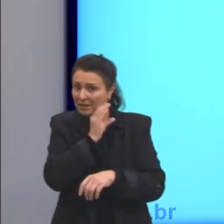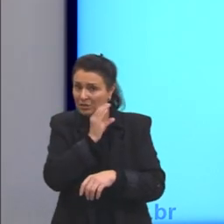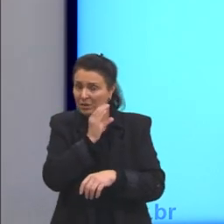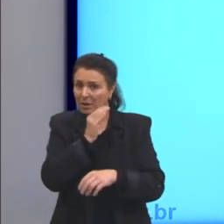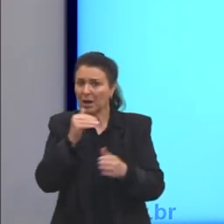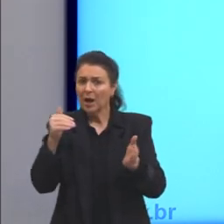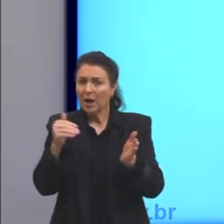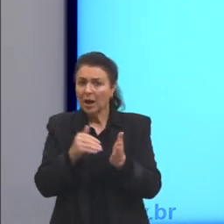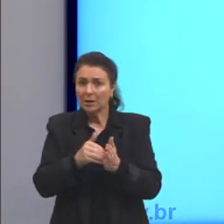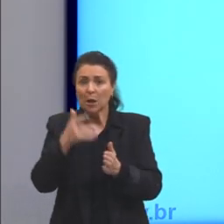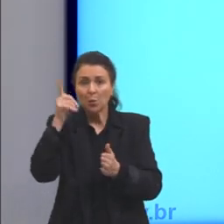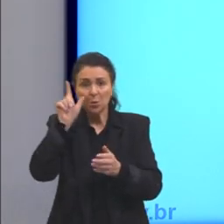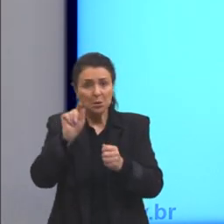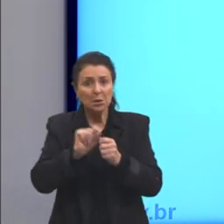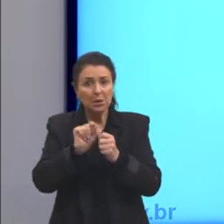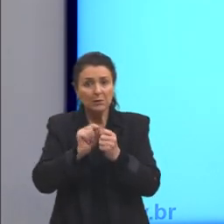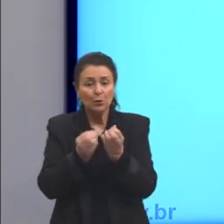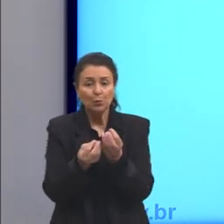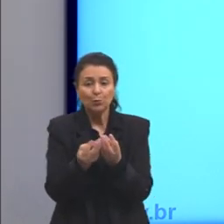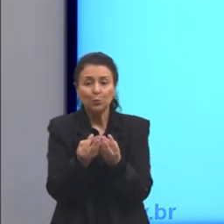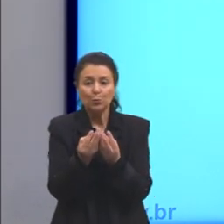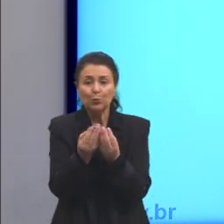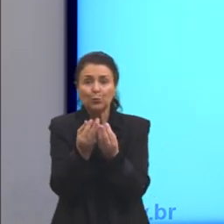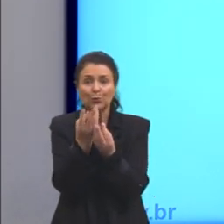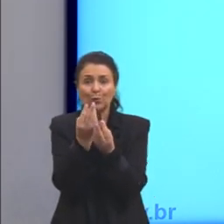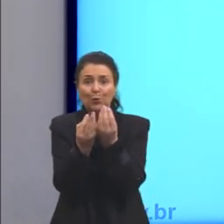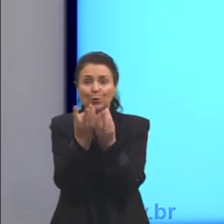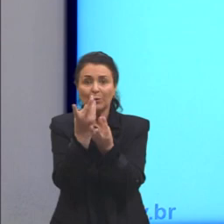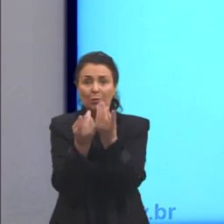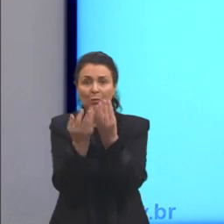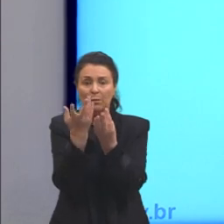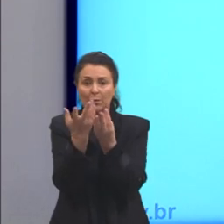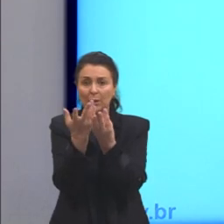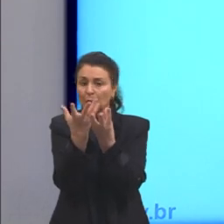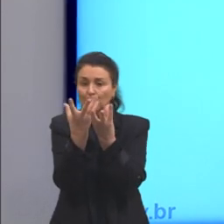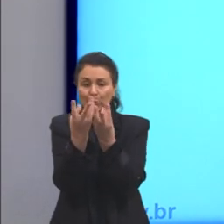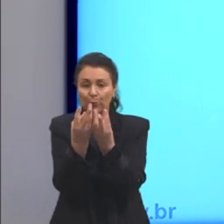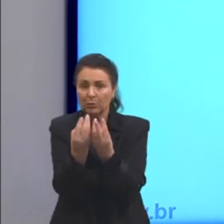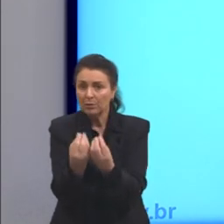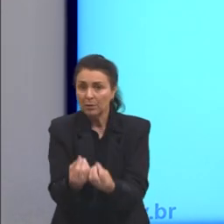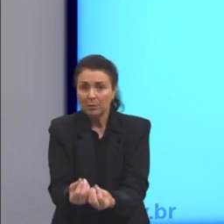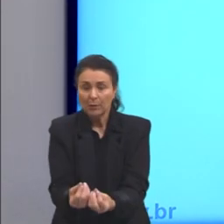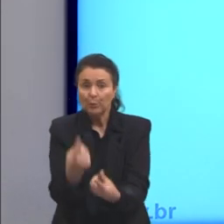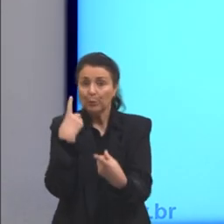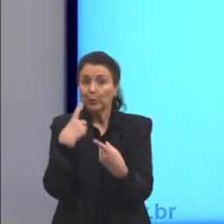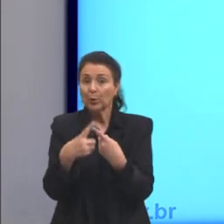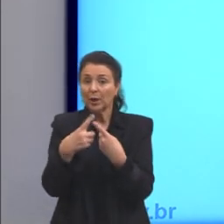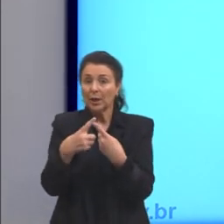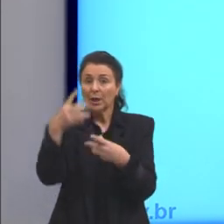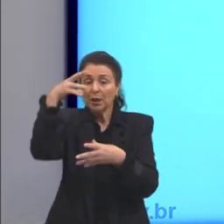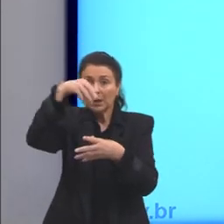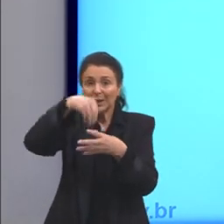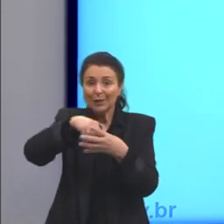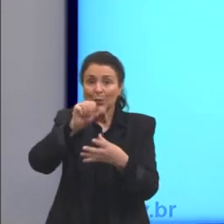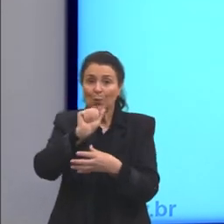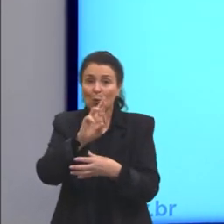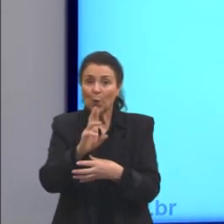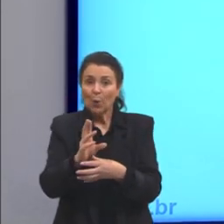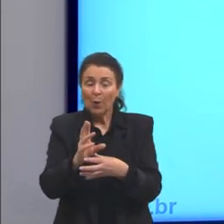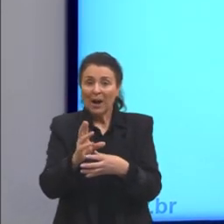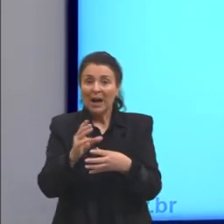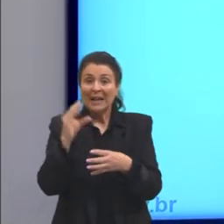conseguir acender uma fogueira, enfim, alguma coisa dentro dele e não vai apagar. Só que o que acontece? O ar quente acaba